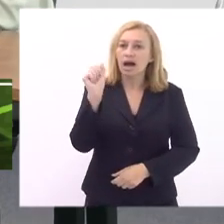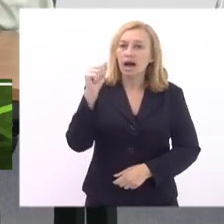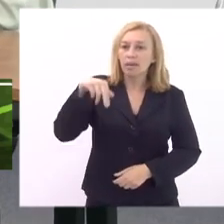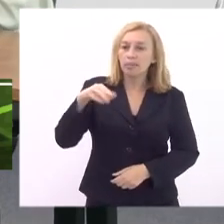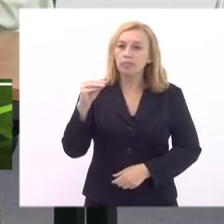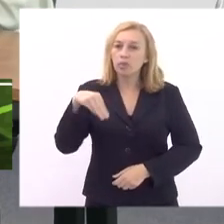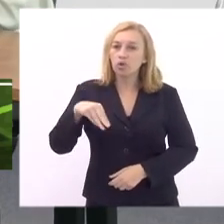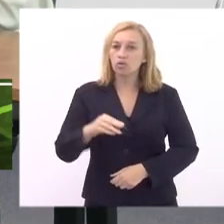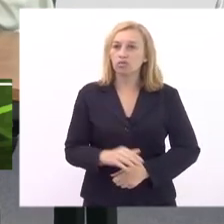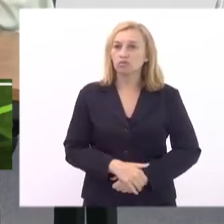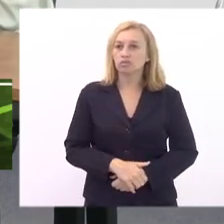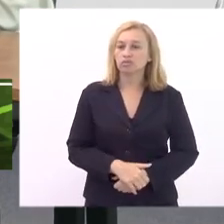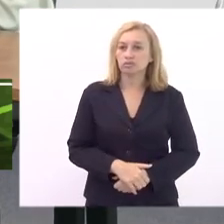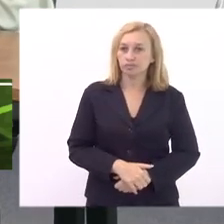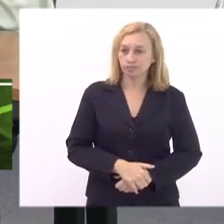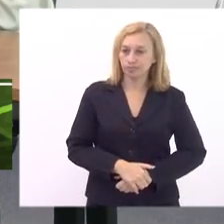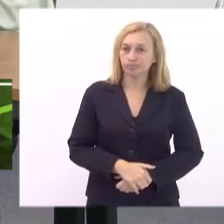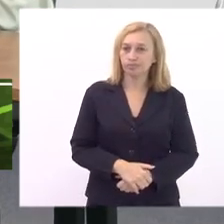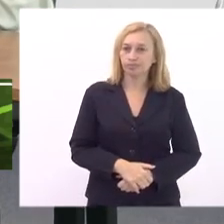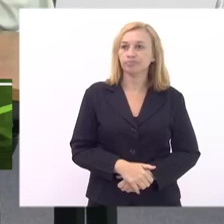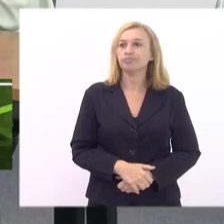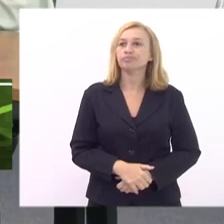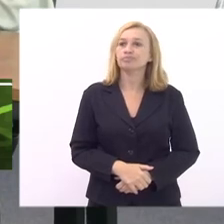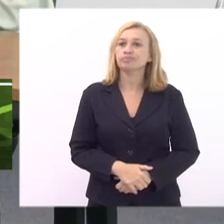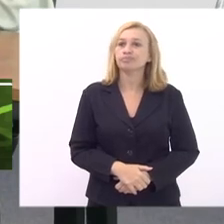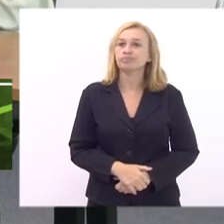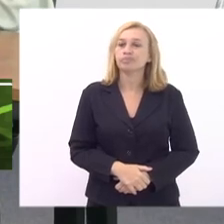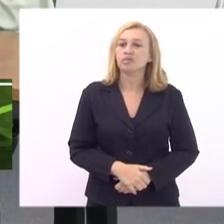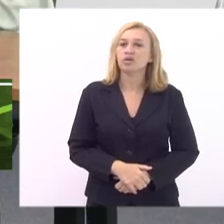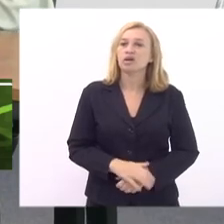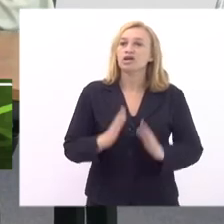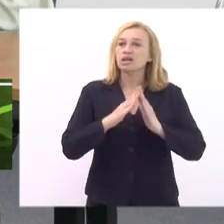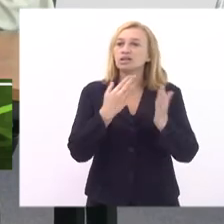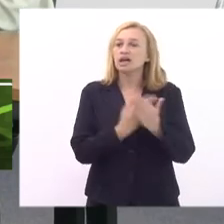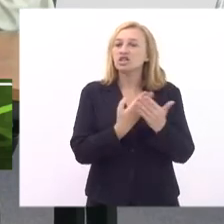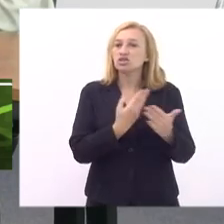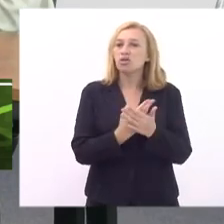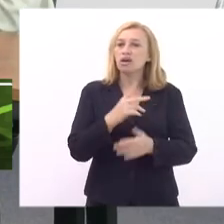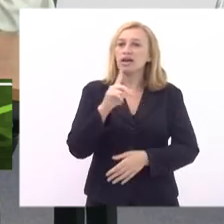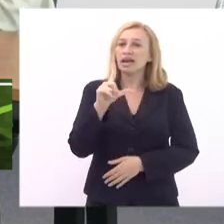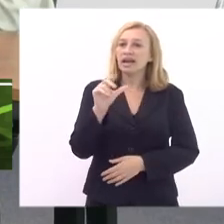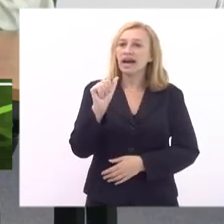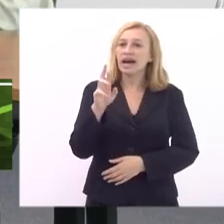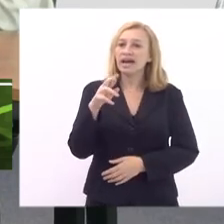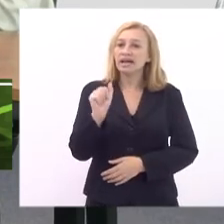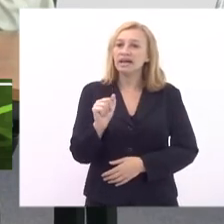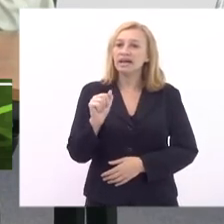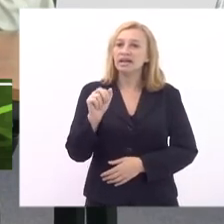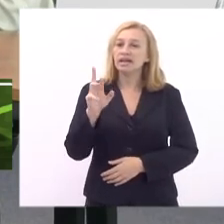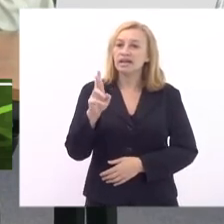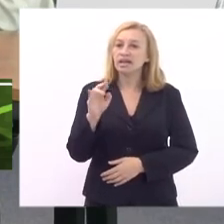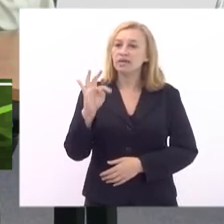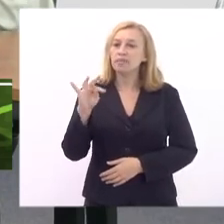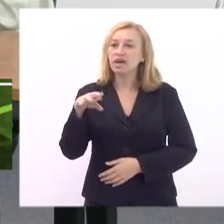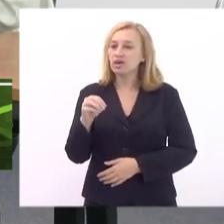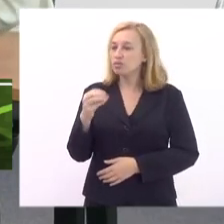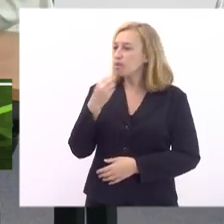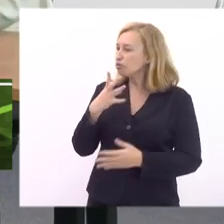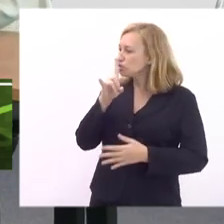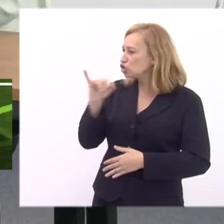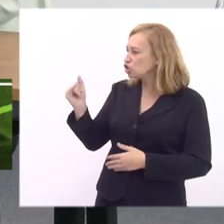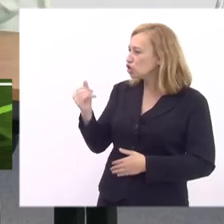de Carvalho estudante Ramon Gomes de Carvalho do Colégio Estadual Hilário Ribeiro bom dia Ramon obrigado pela presença